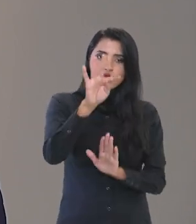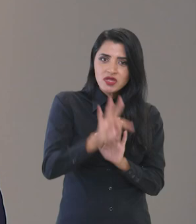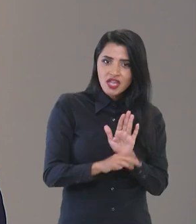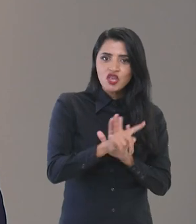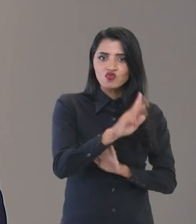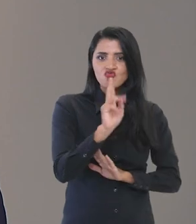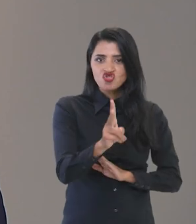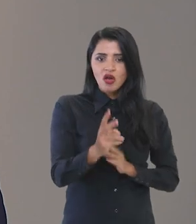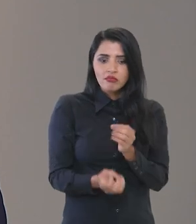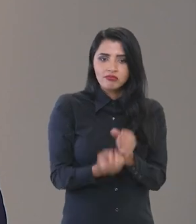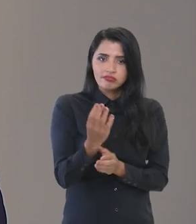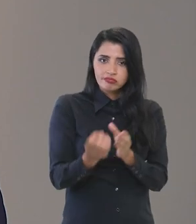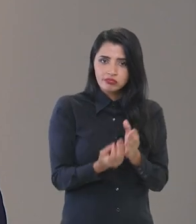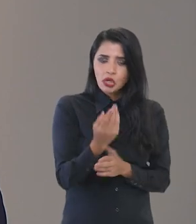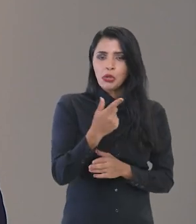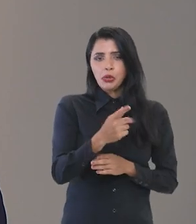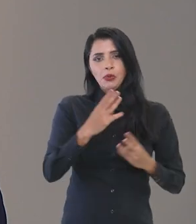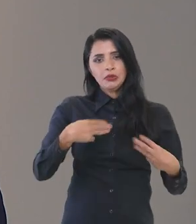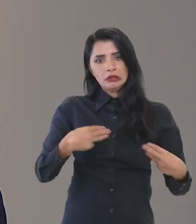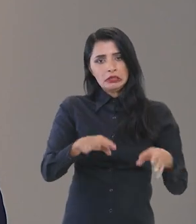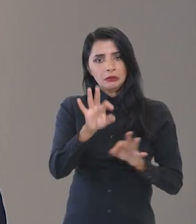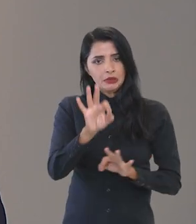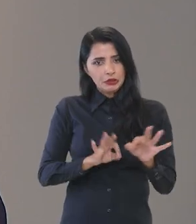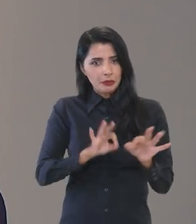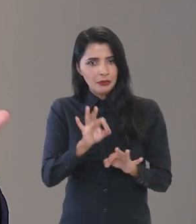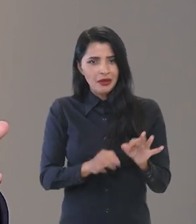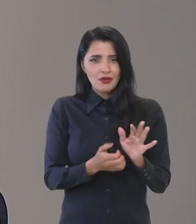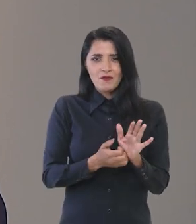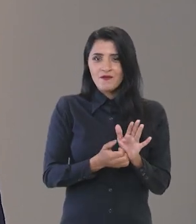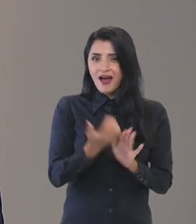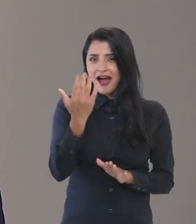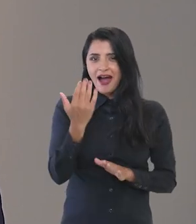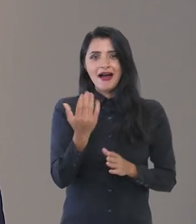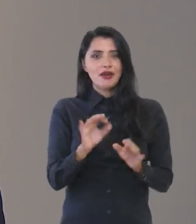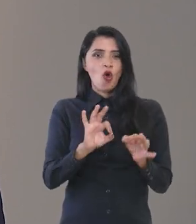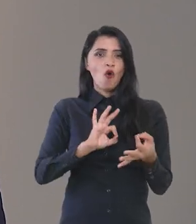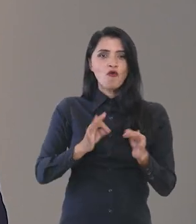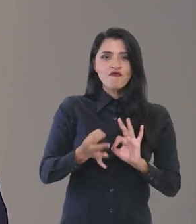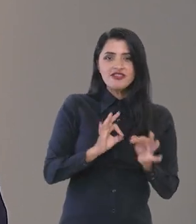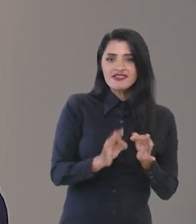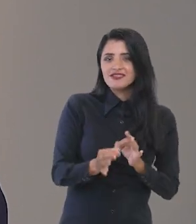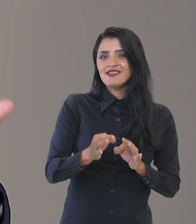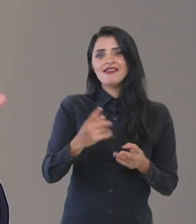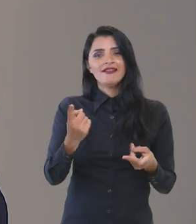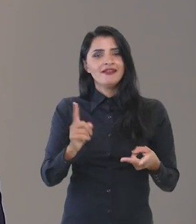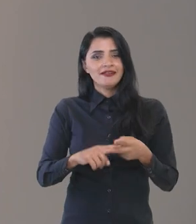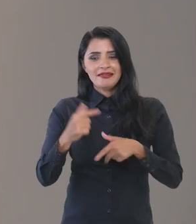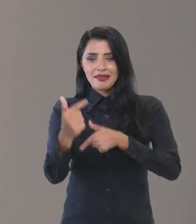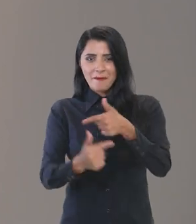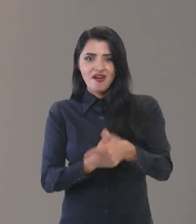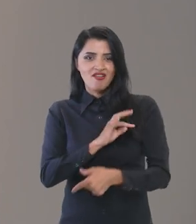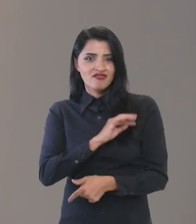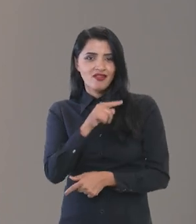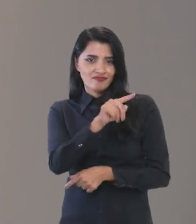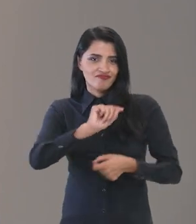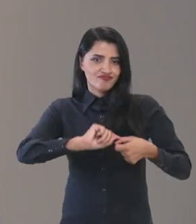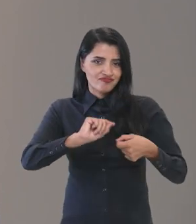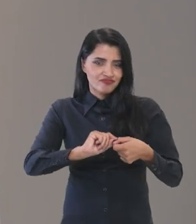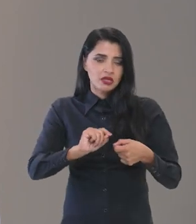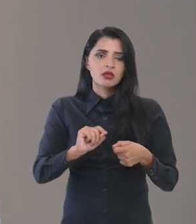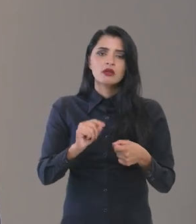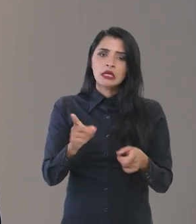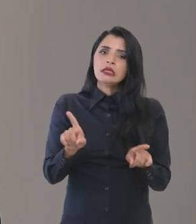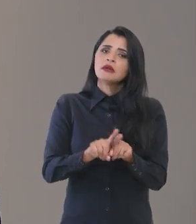texto que já vem sendo construído com o Ministério do Planejamento, em centenas de oficinas de trabalho que os técnicos já vêm fazendo.